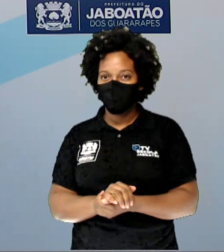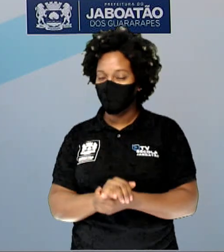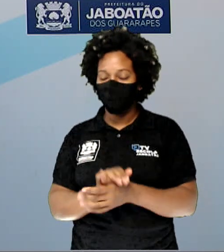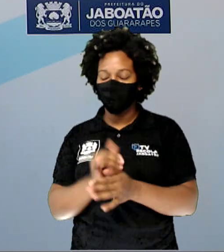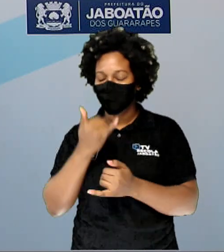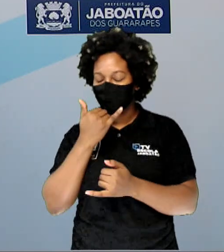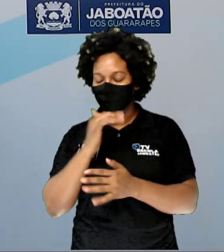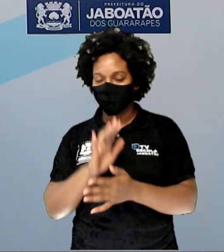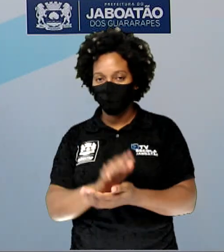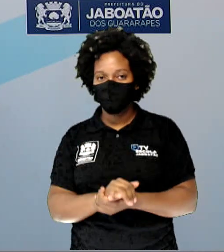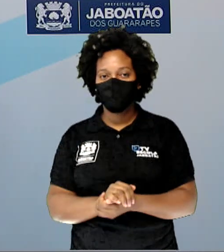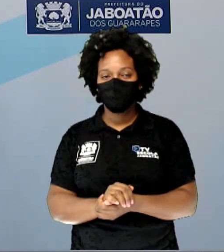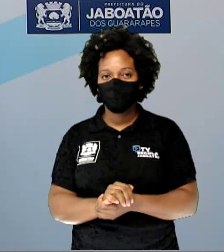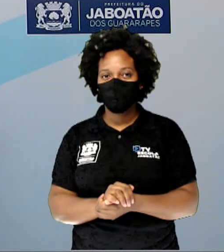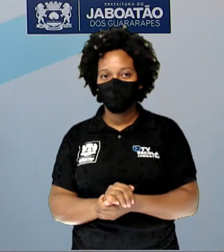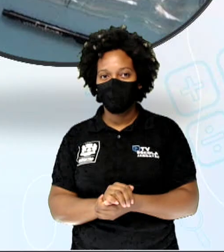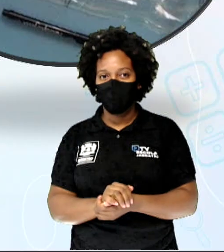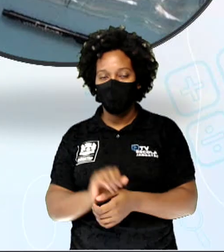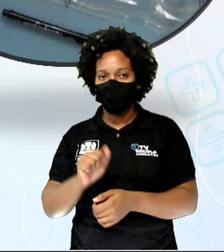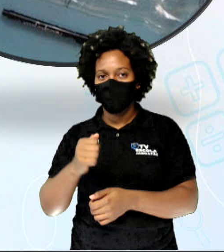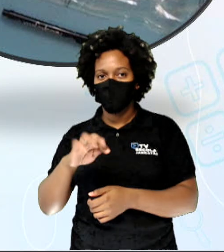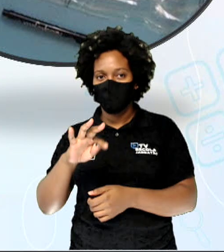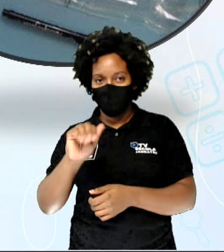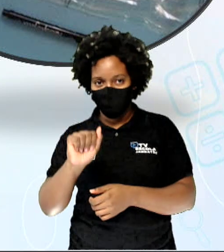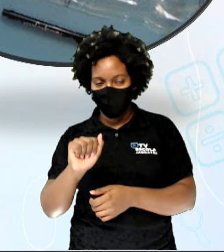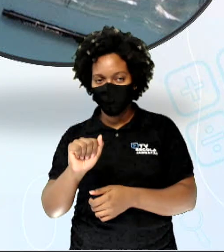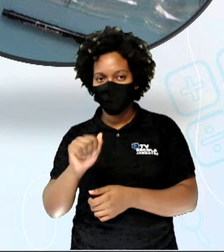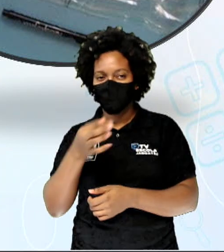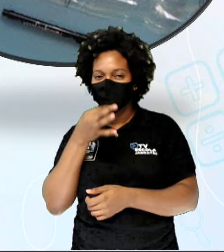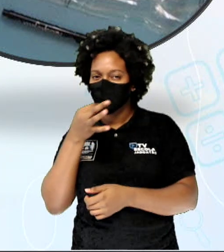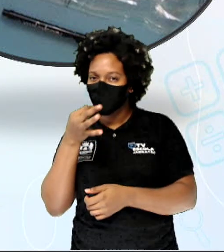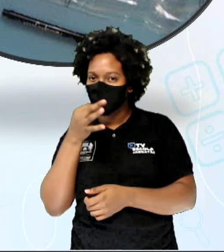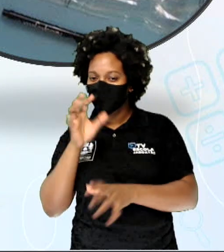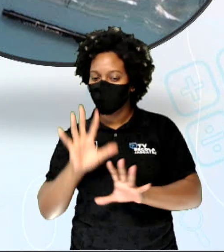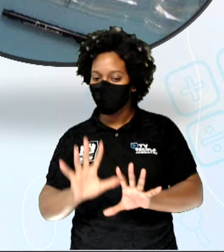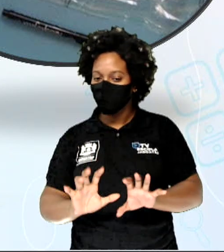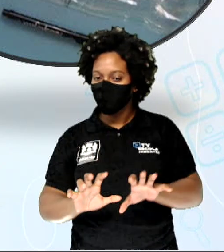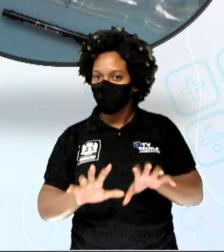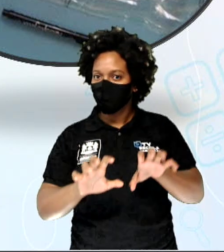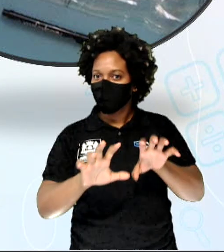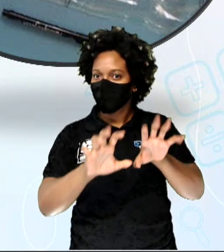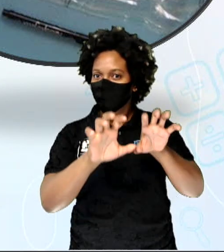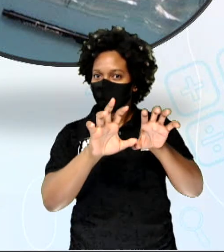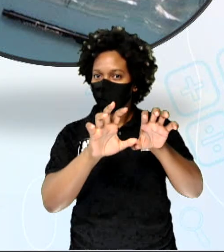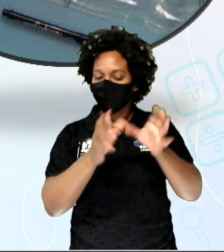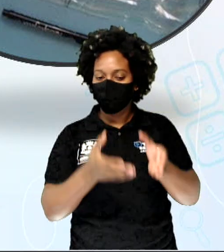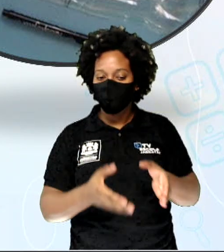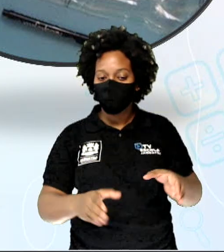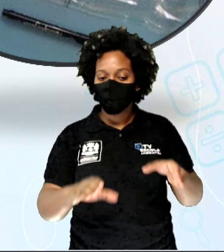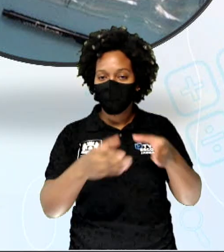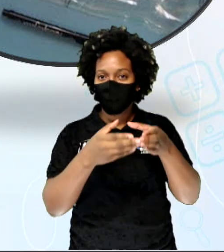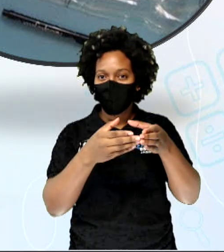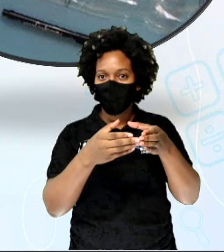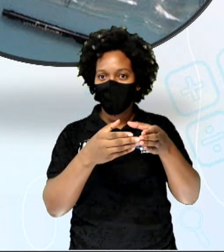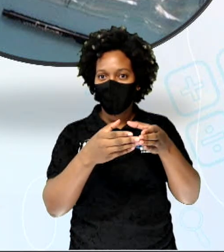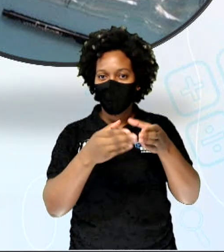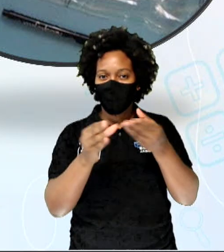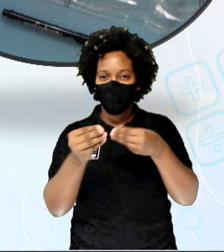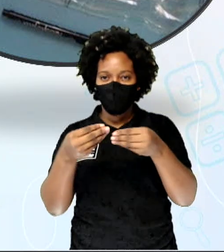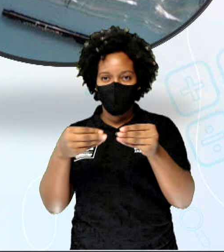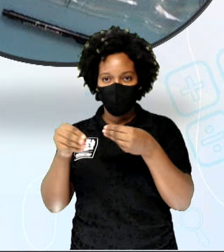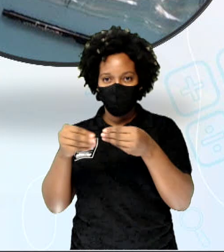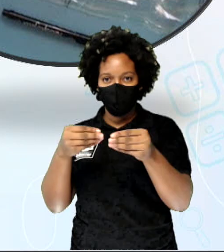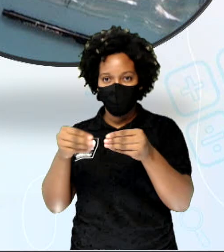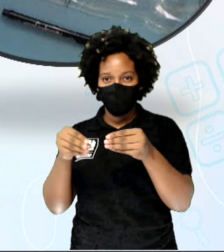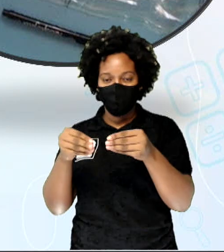sucata que a gente pode fazer em casa. Aqui a sugestão é uma aranha de garrafa pet. Então, vocês vão precisar